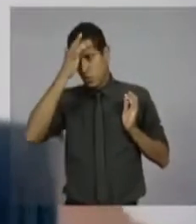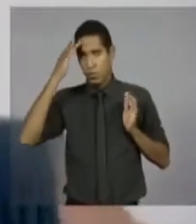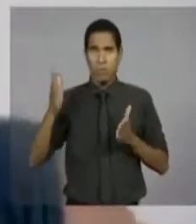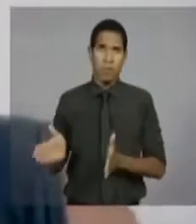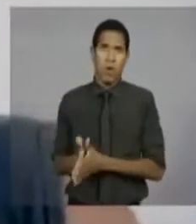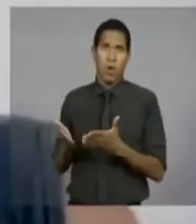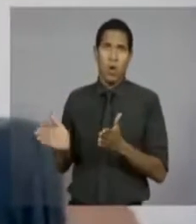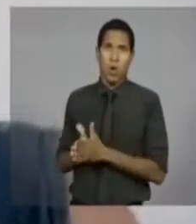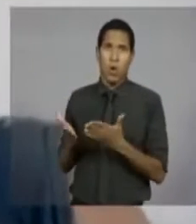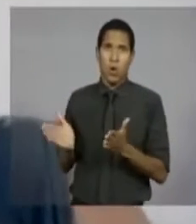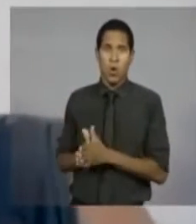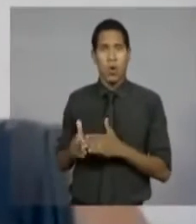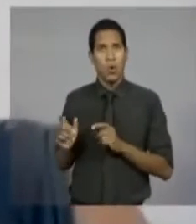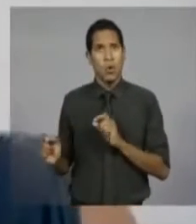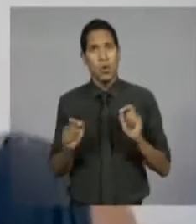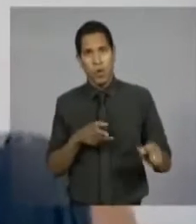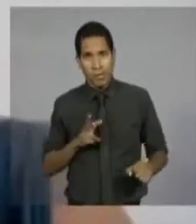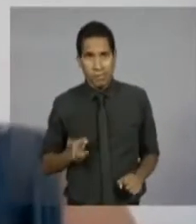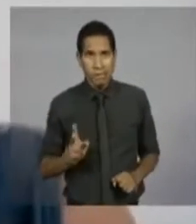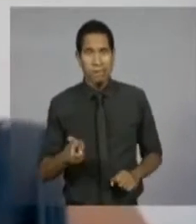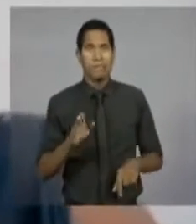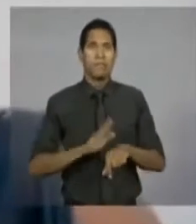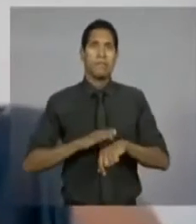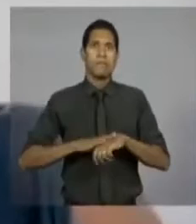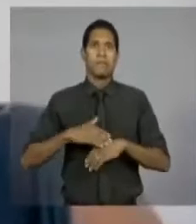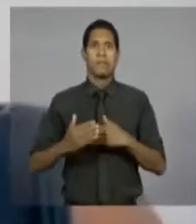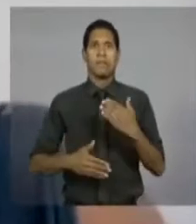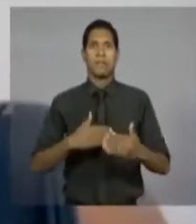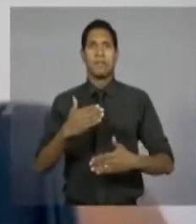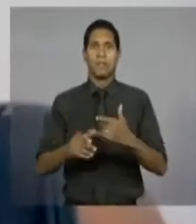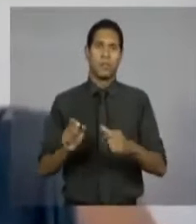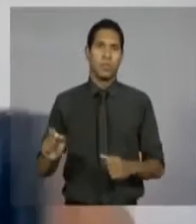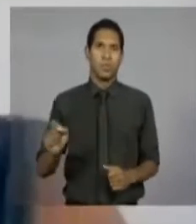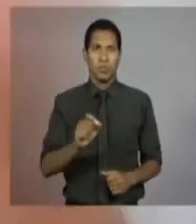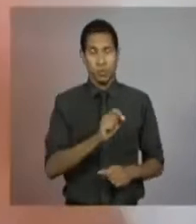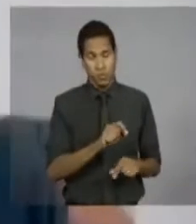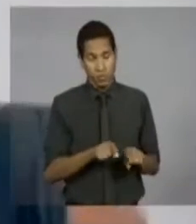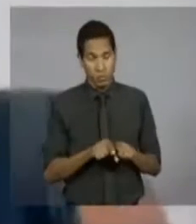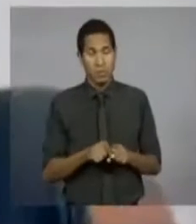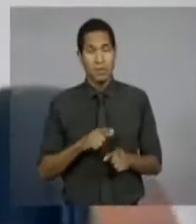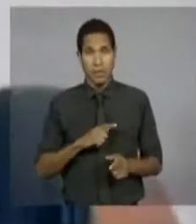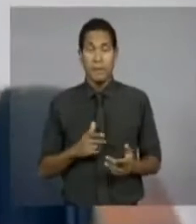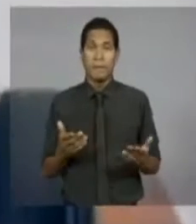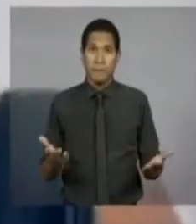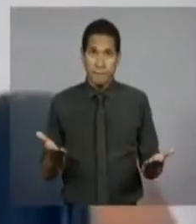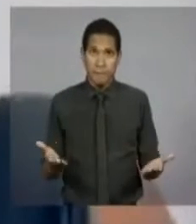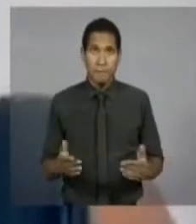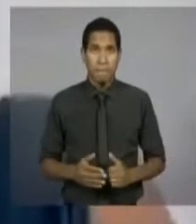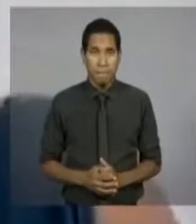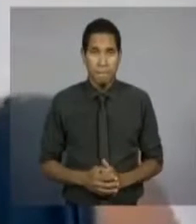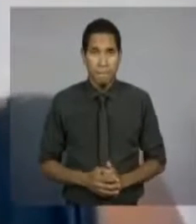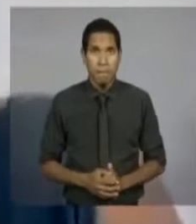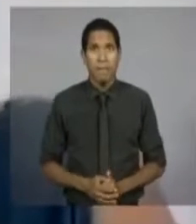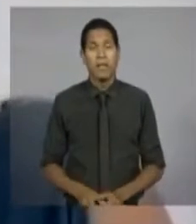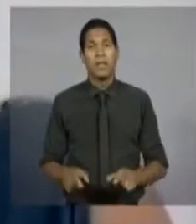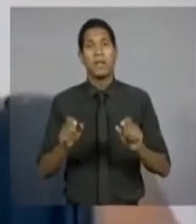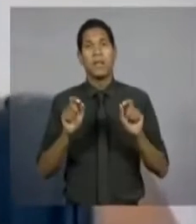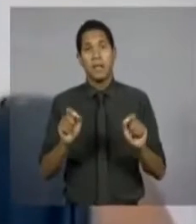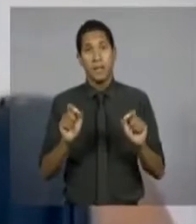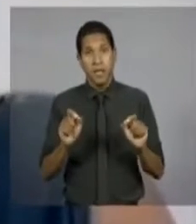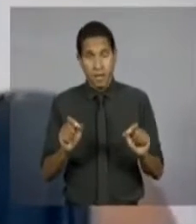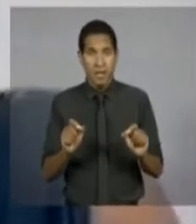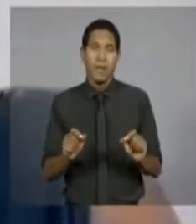renda, continuam avançando sobre áreas que deveriam ser de preservação para bem de todos. E também